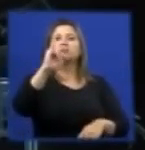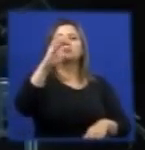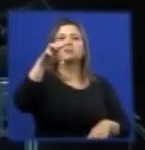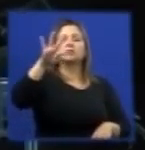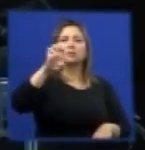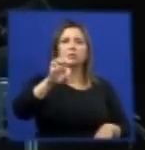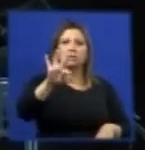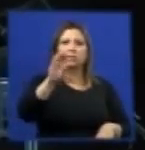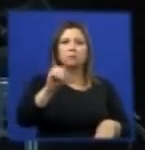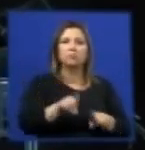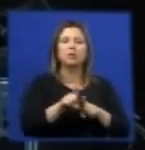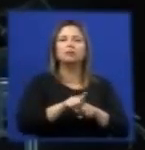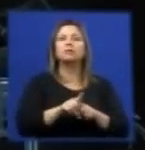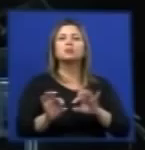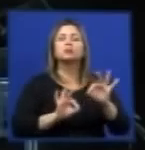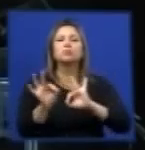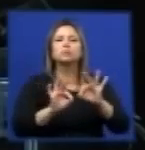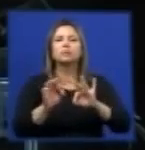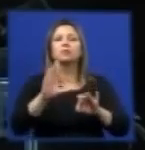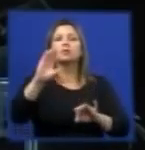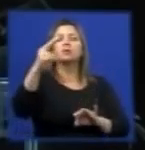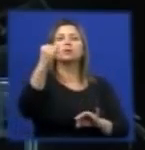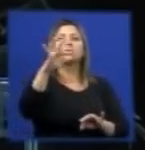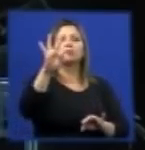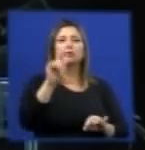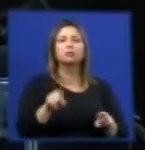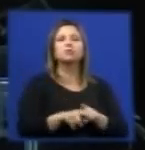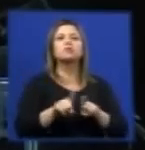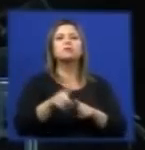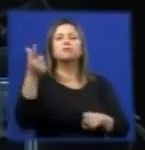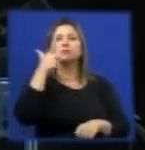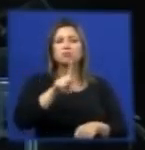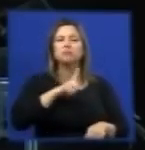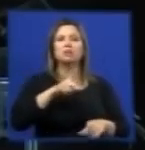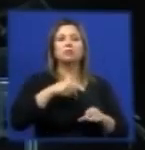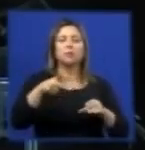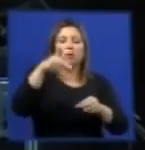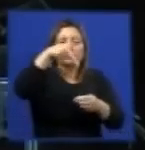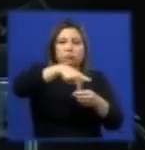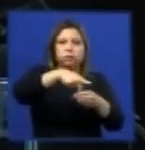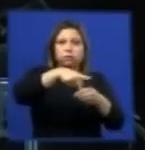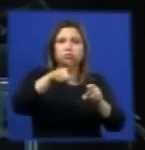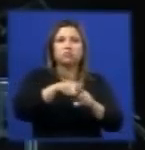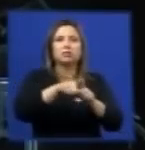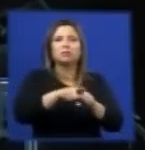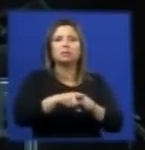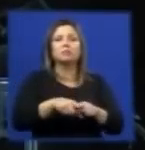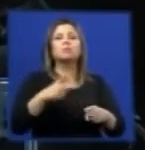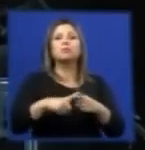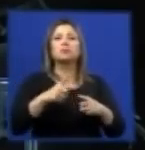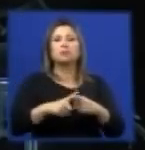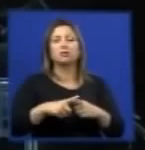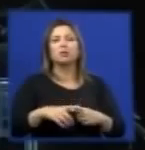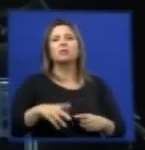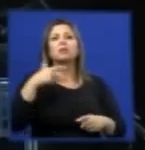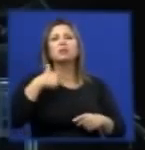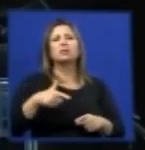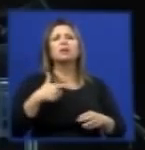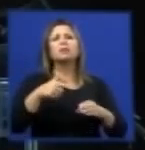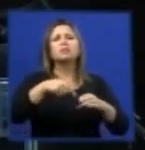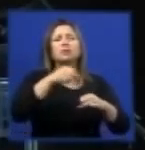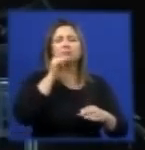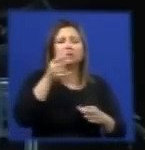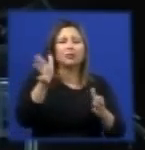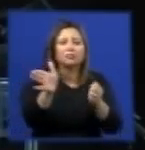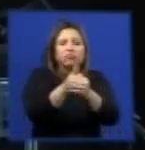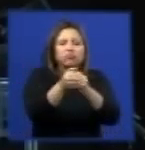no processamento do xisto nós temos a extração de petróleo que é uma fonte exógena ou seja está lá no interior da